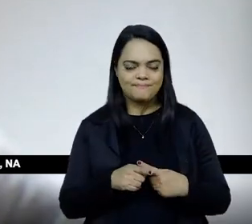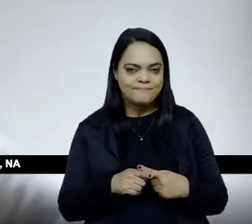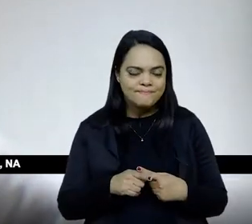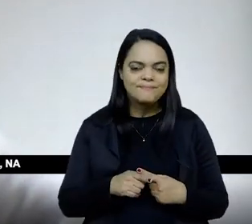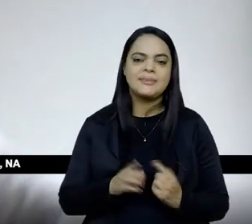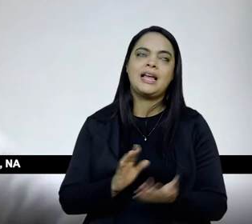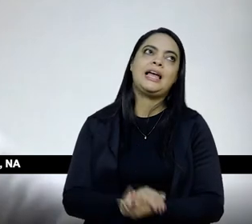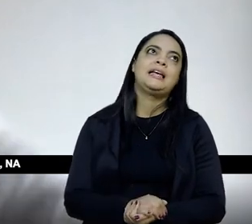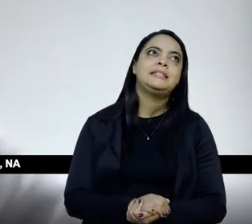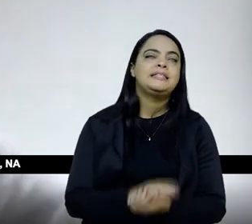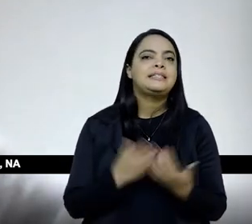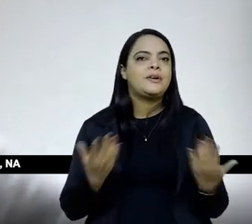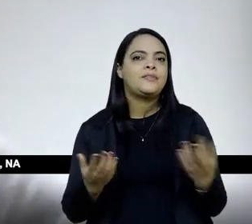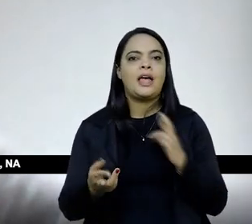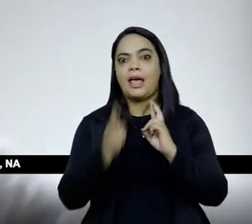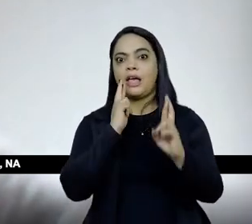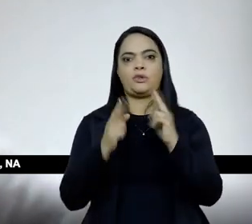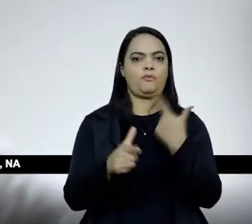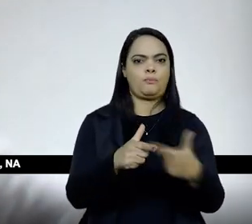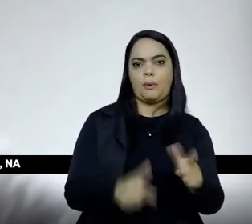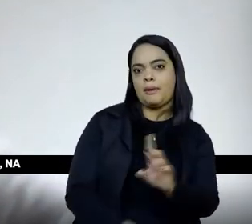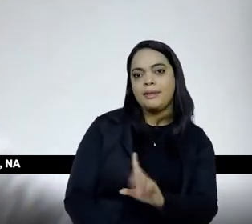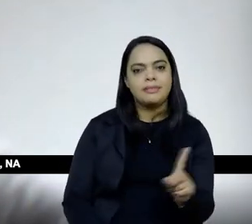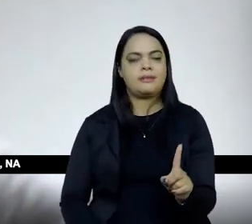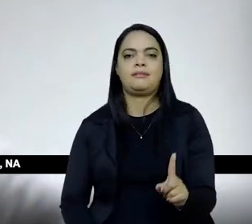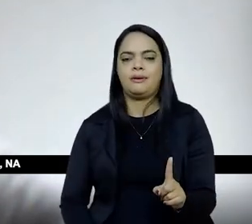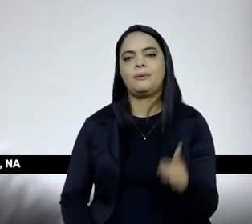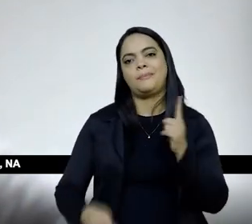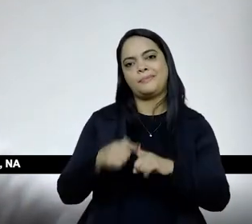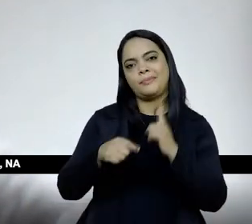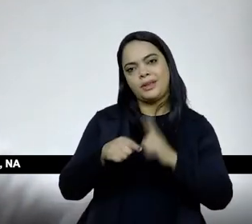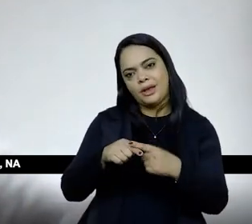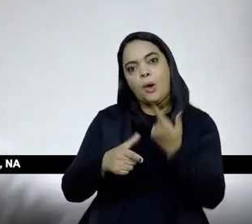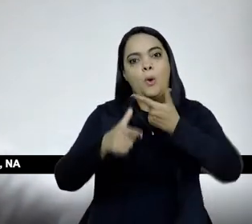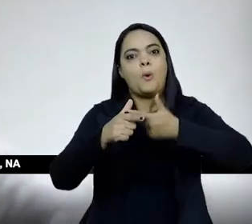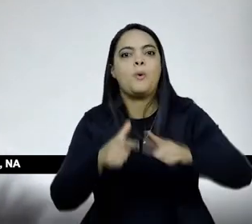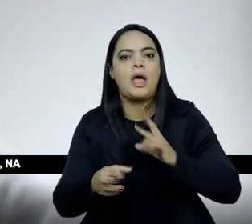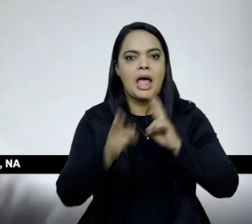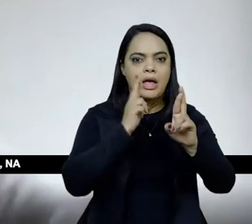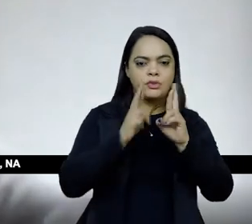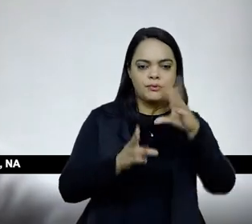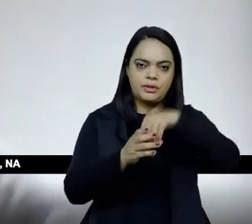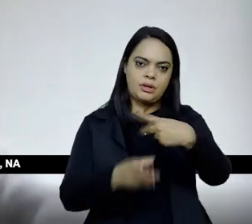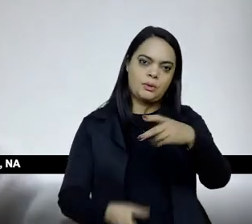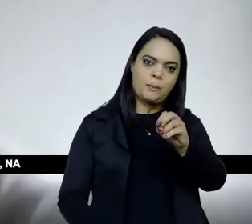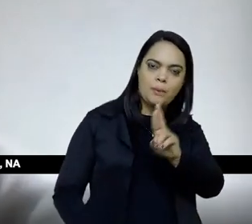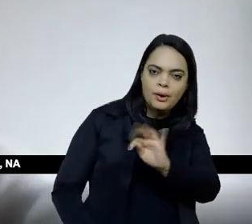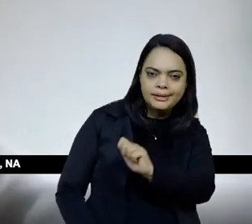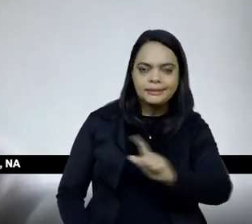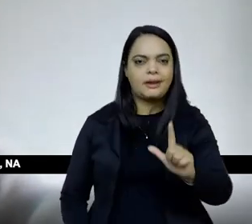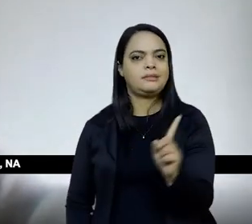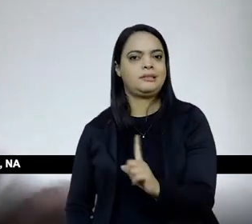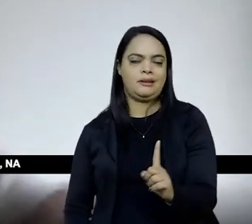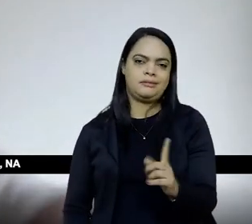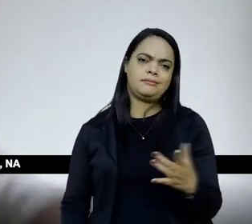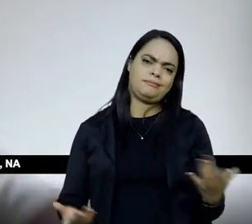não, não resolver o problema, né, porque o problema não é, não será solucionado pelo portal, já que ele existe lá na